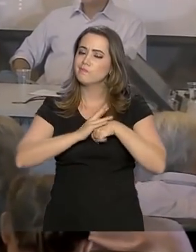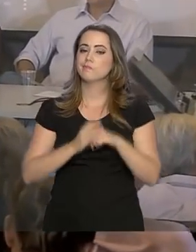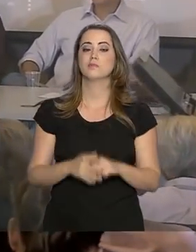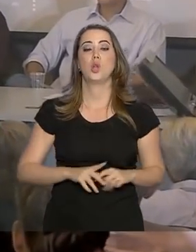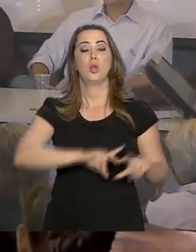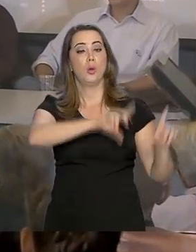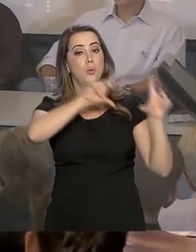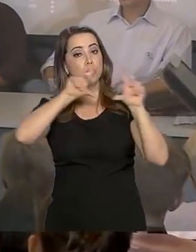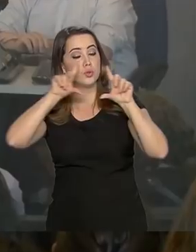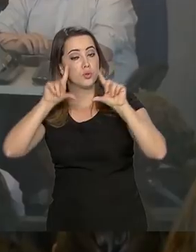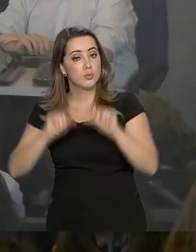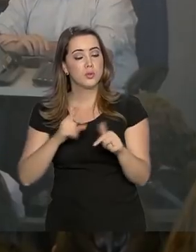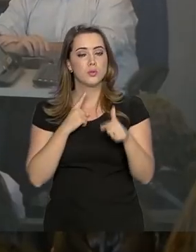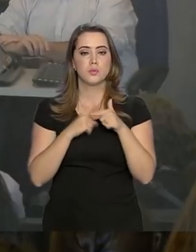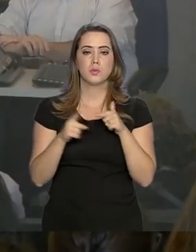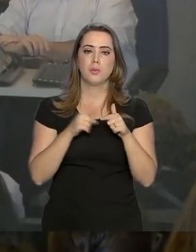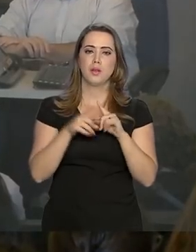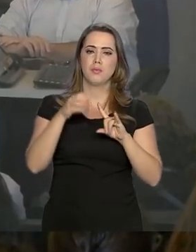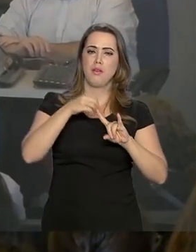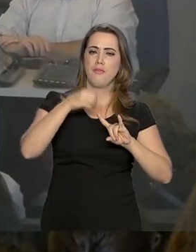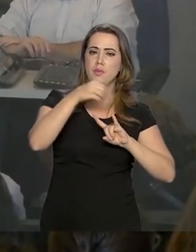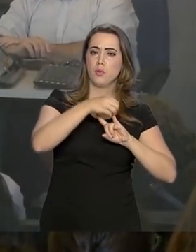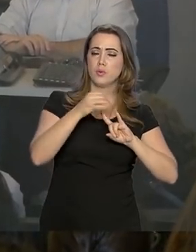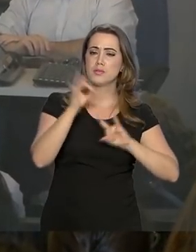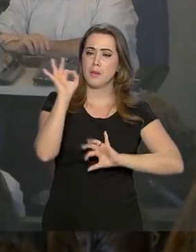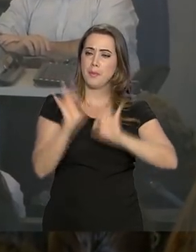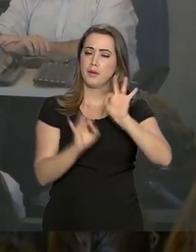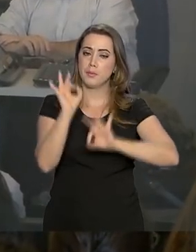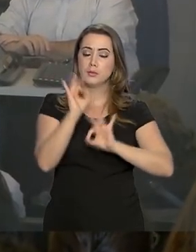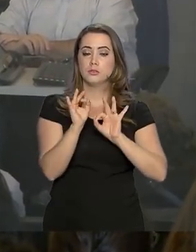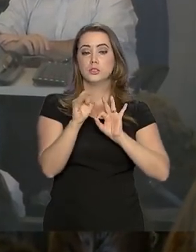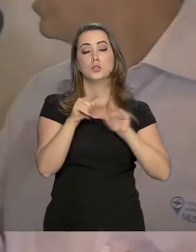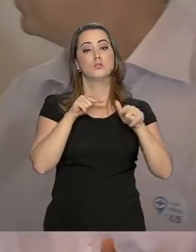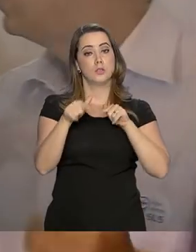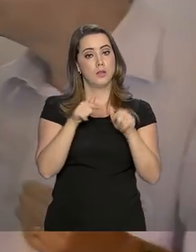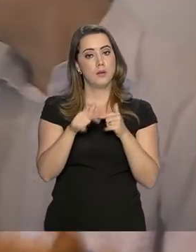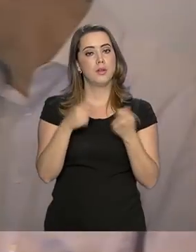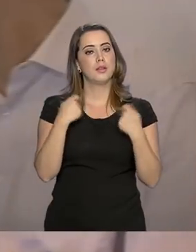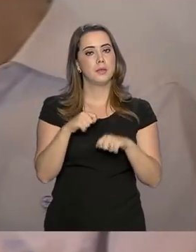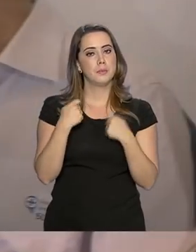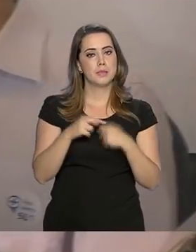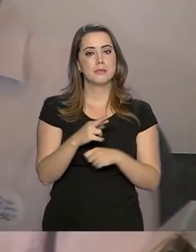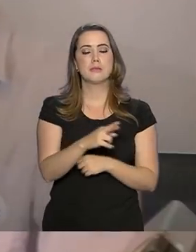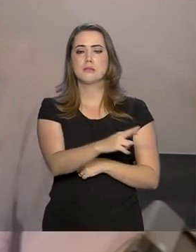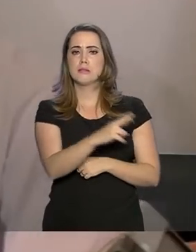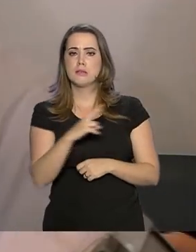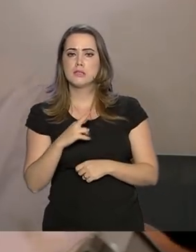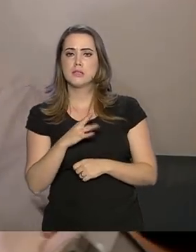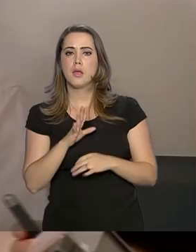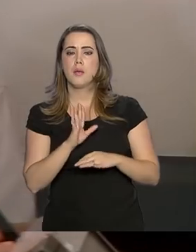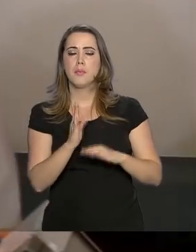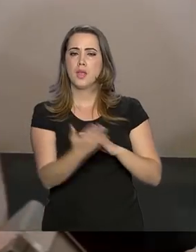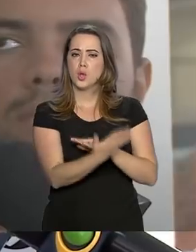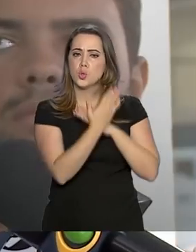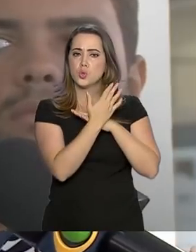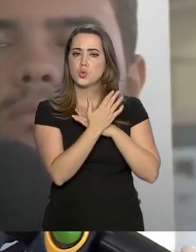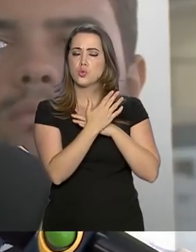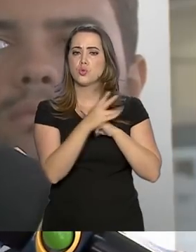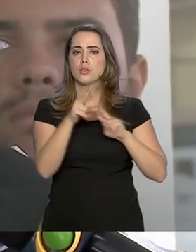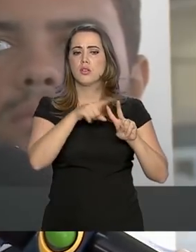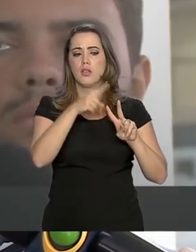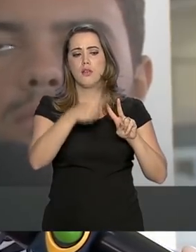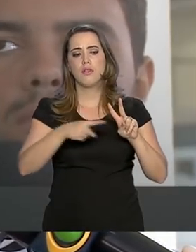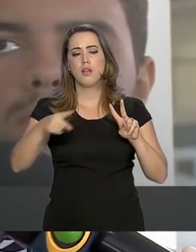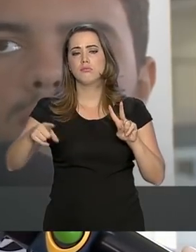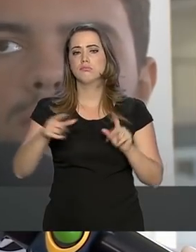minimizar os transtornos, a Fiocruz está preparando um plano de ação, que precisa receber o apoio da Vale. É muito